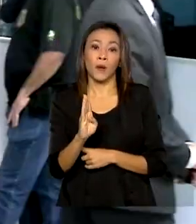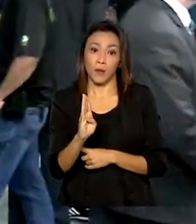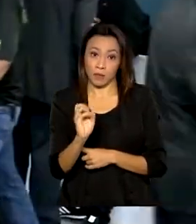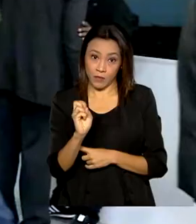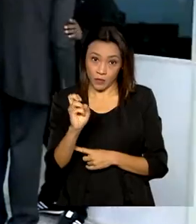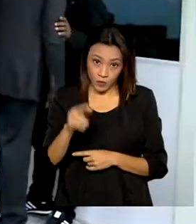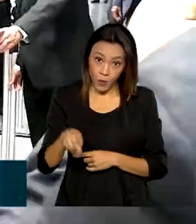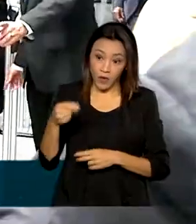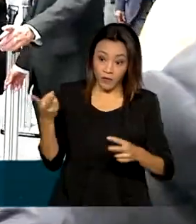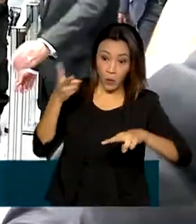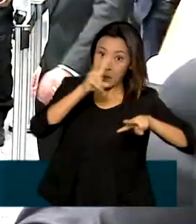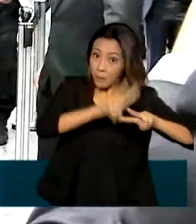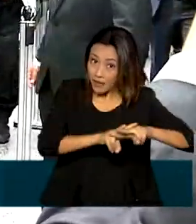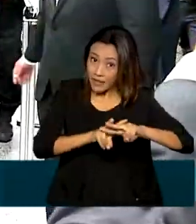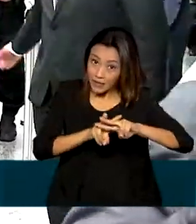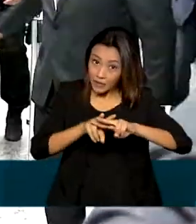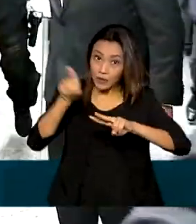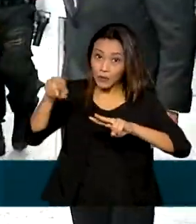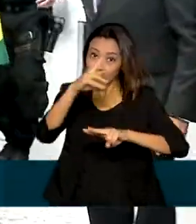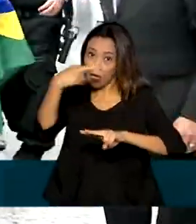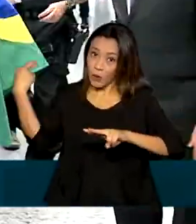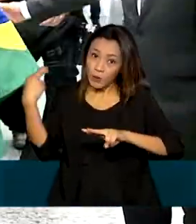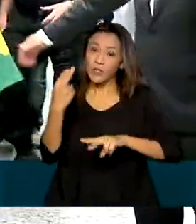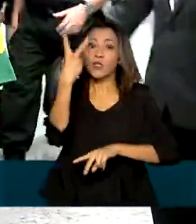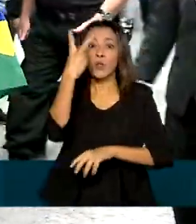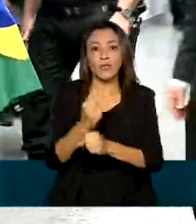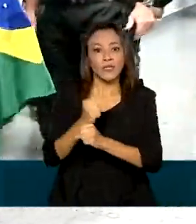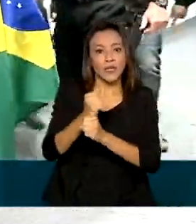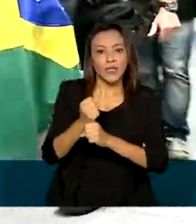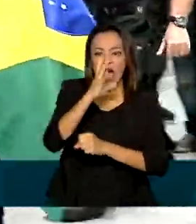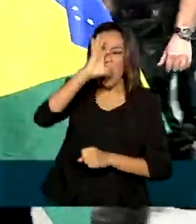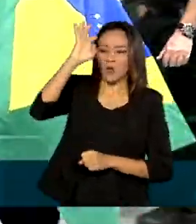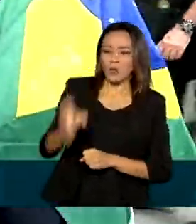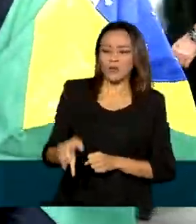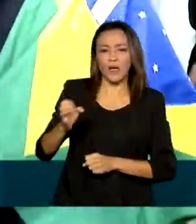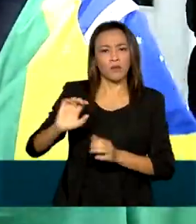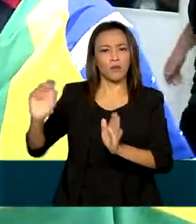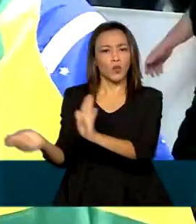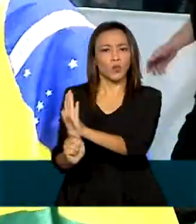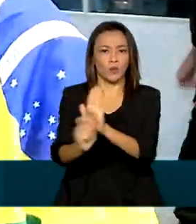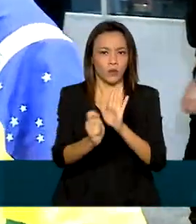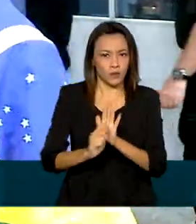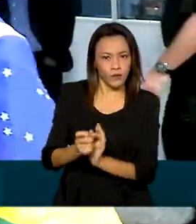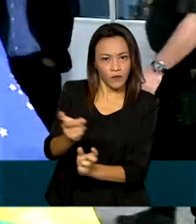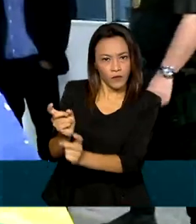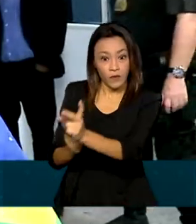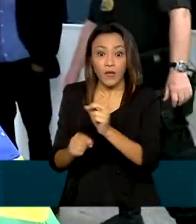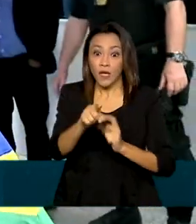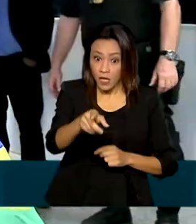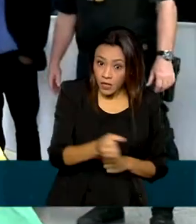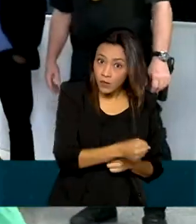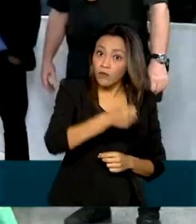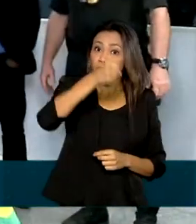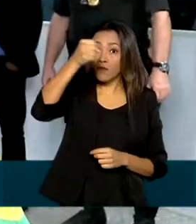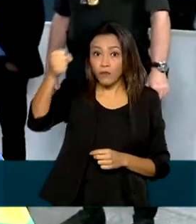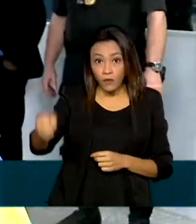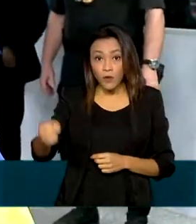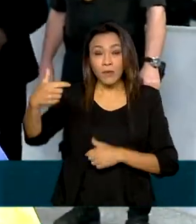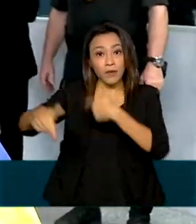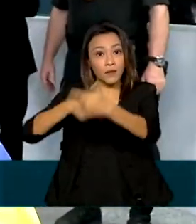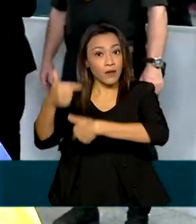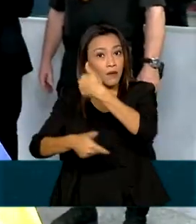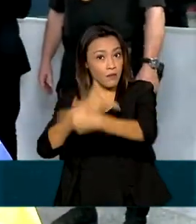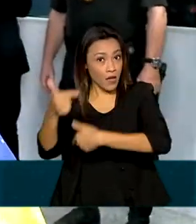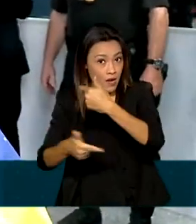Rússia por dois anos, acusado de tráfico de drogas. Robson saiu do Brasil para trabalhar como motorista na casa de um jogador de